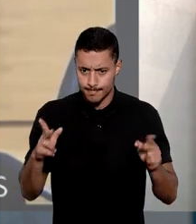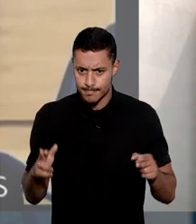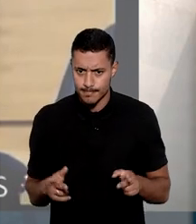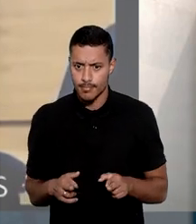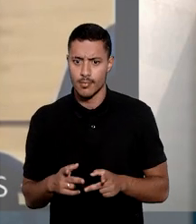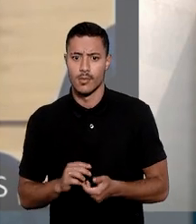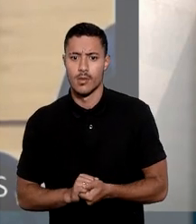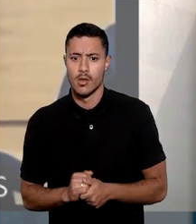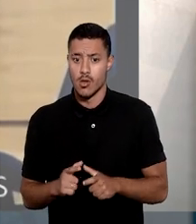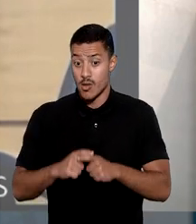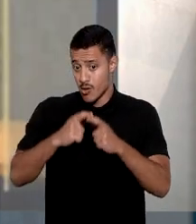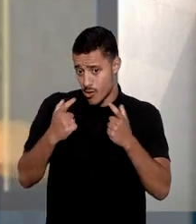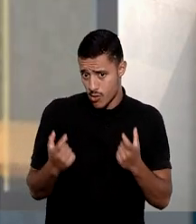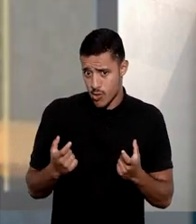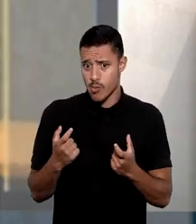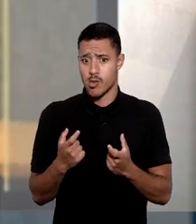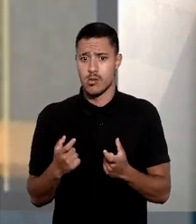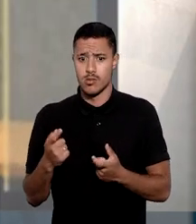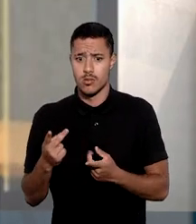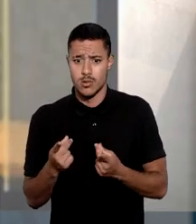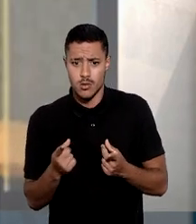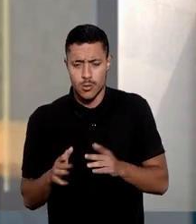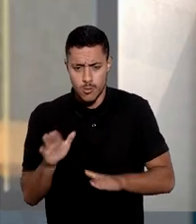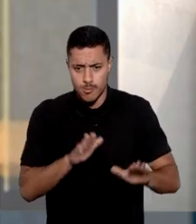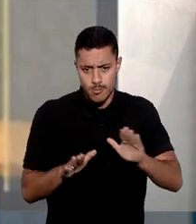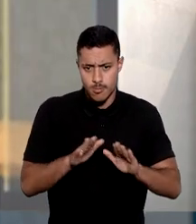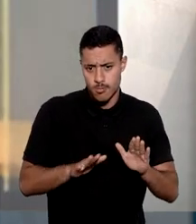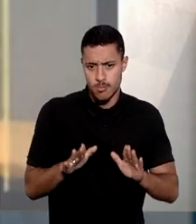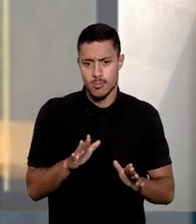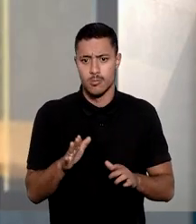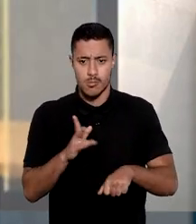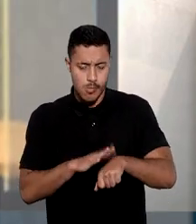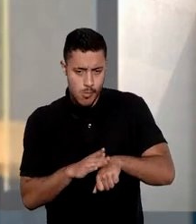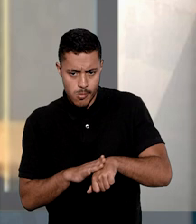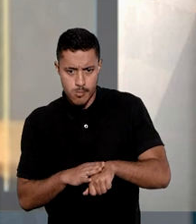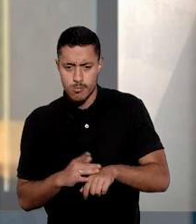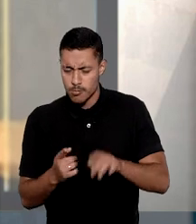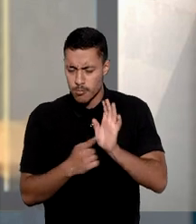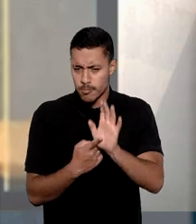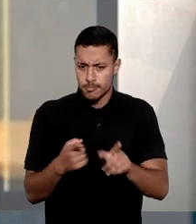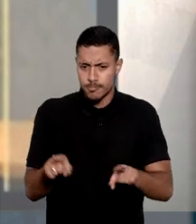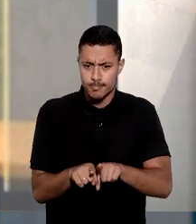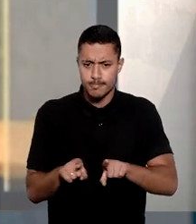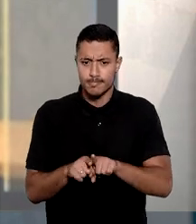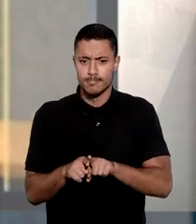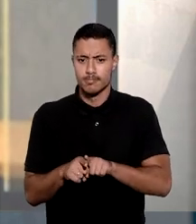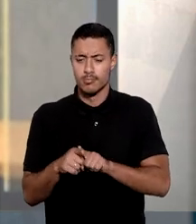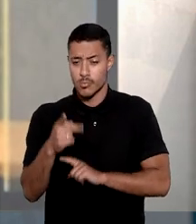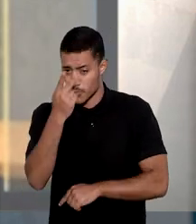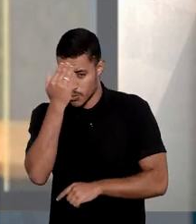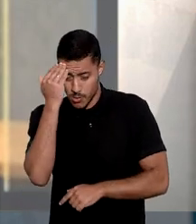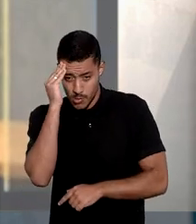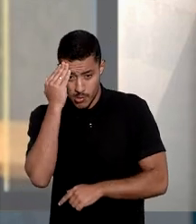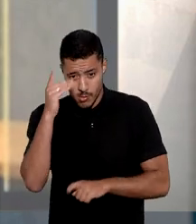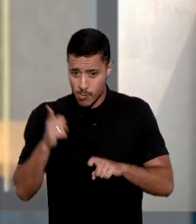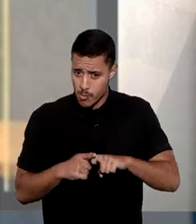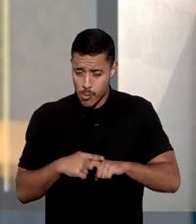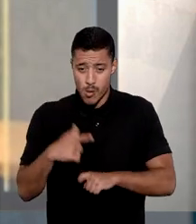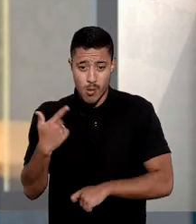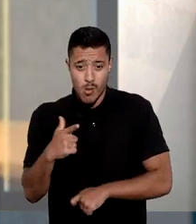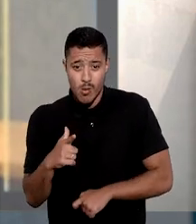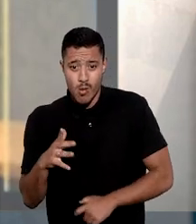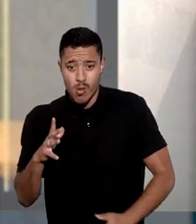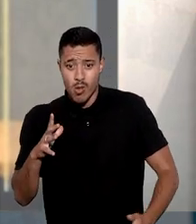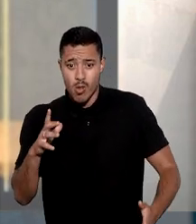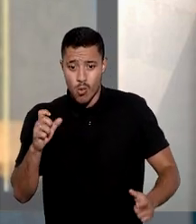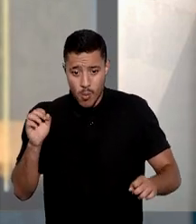face ao aumento de despesas com o tratamento da doença. destacando que, de acordo com a literatura médica, não existe cura